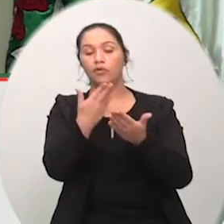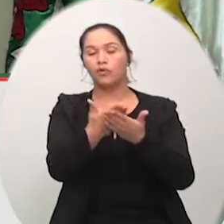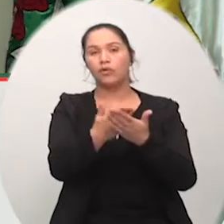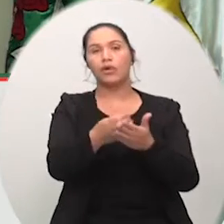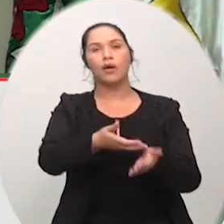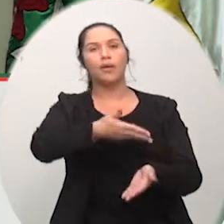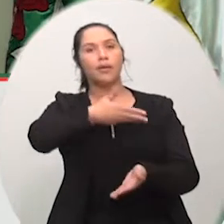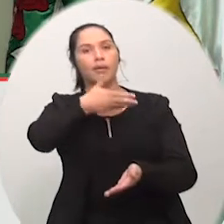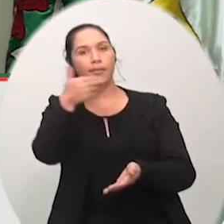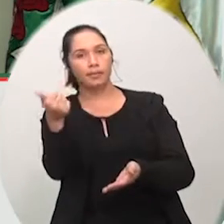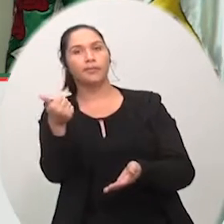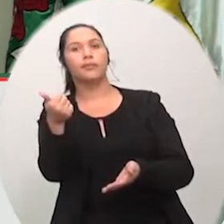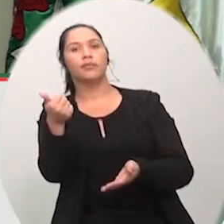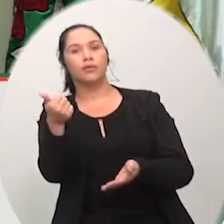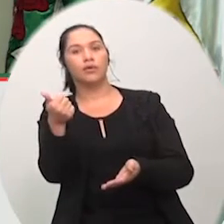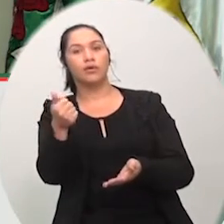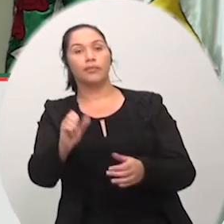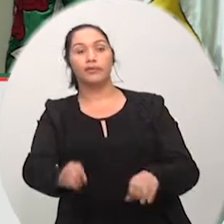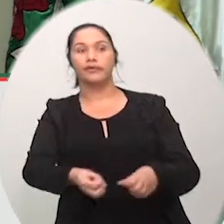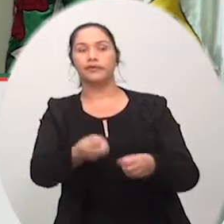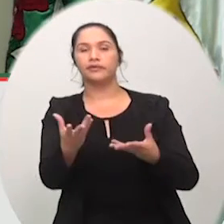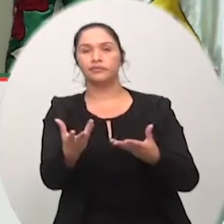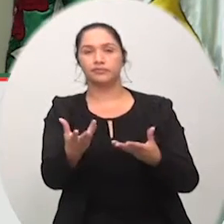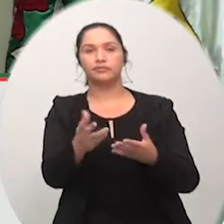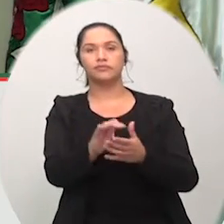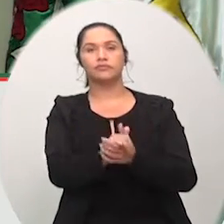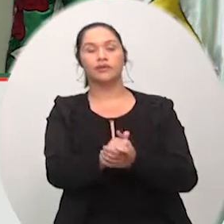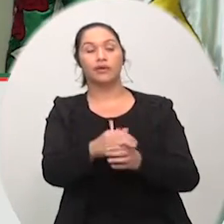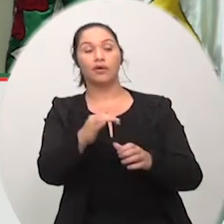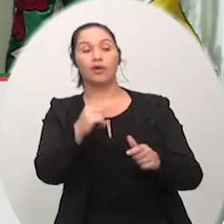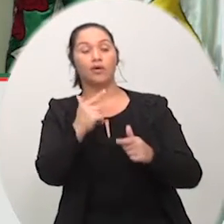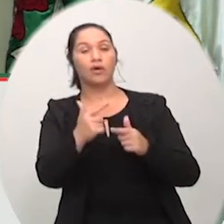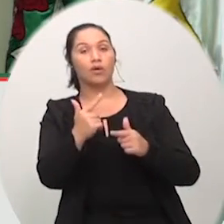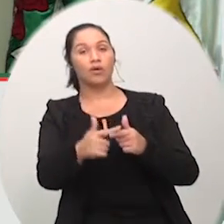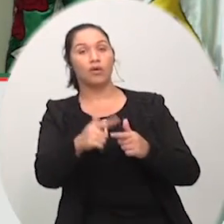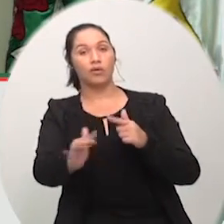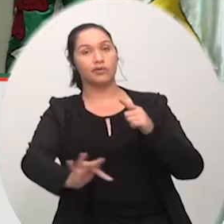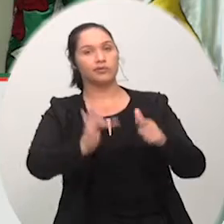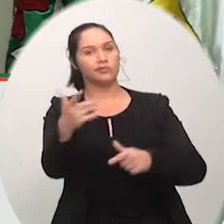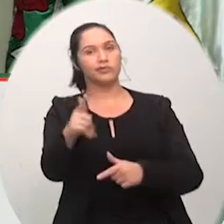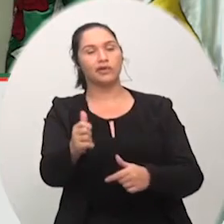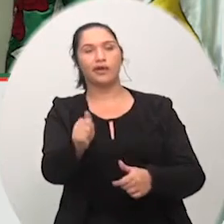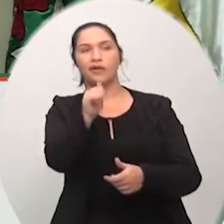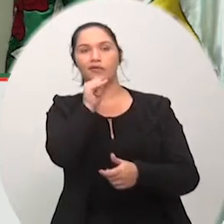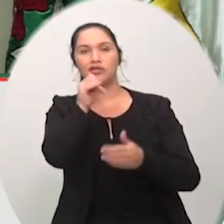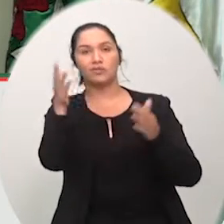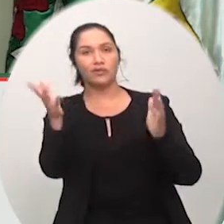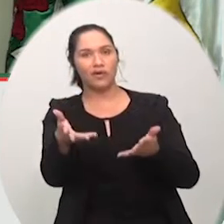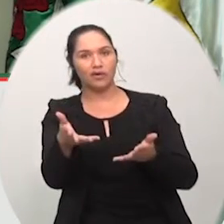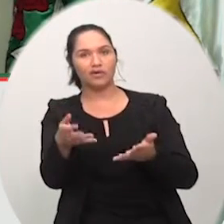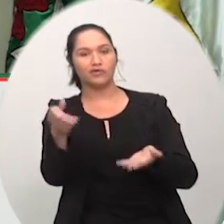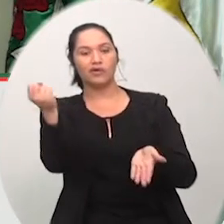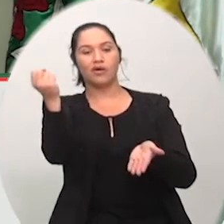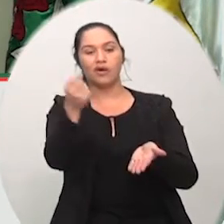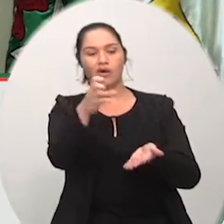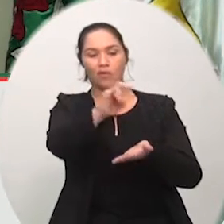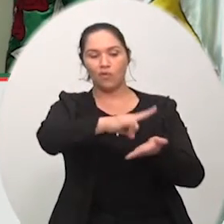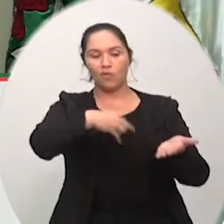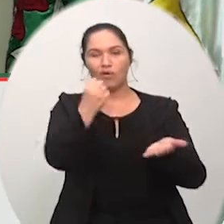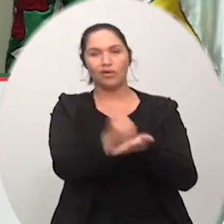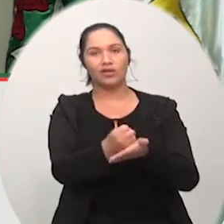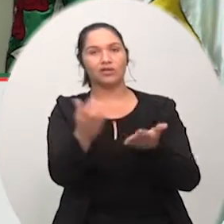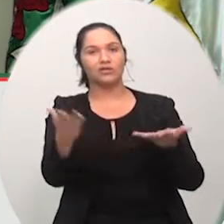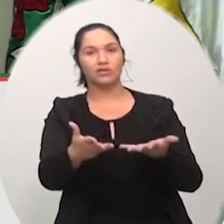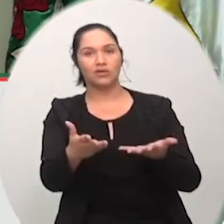depois as condições, como é o caso do momento, de não poder quebrar o próprio contrato ou discutir um destrato ou a rescisão, etc.